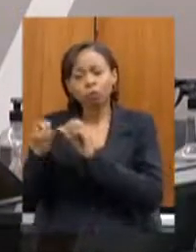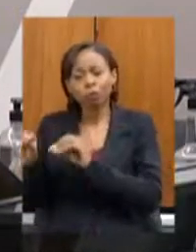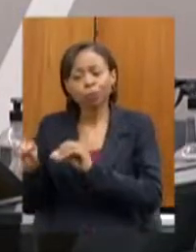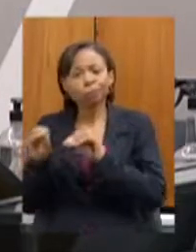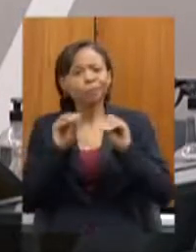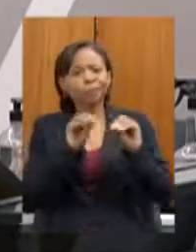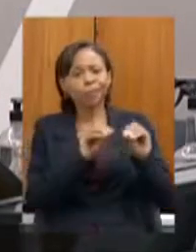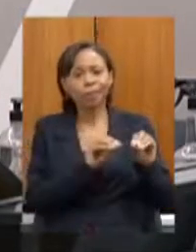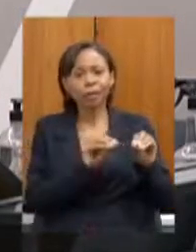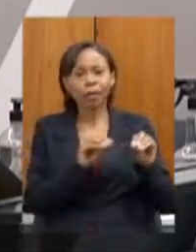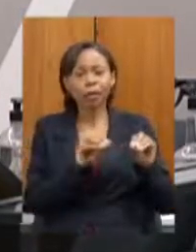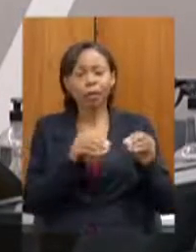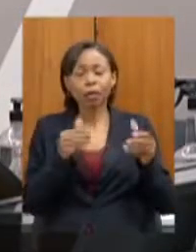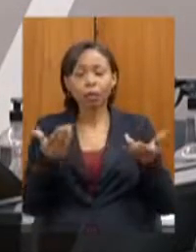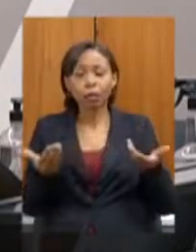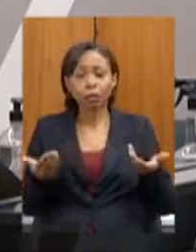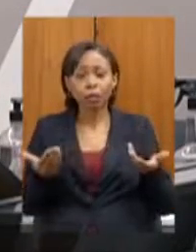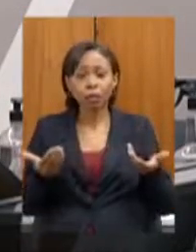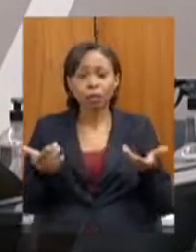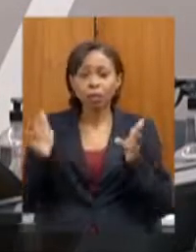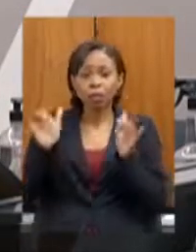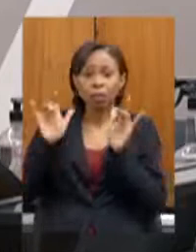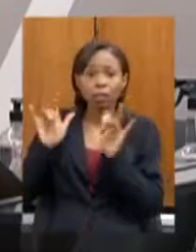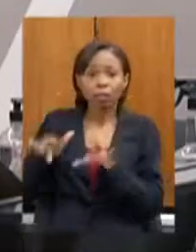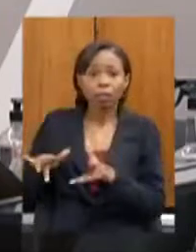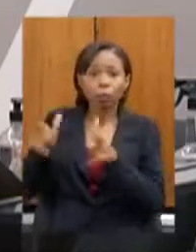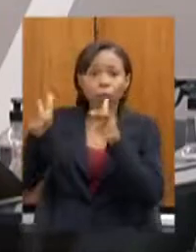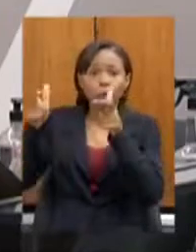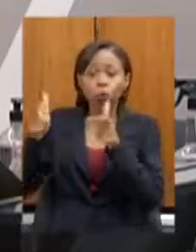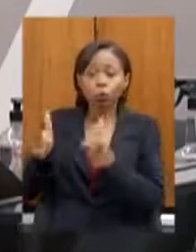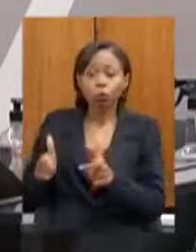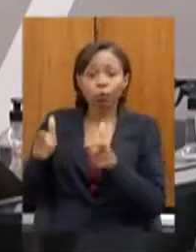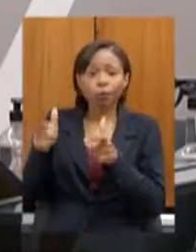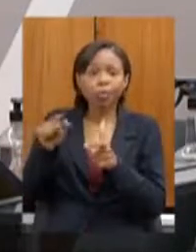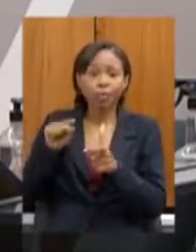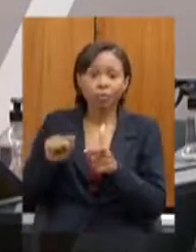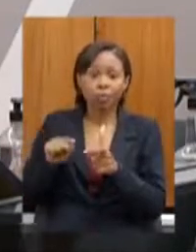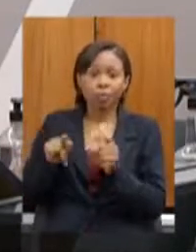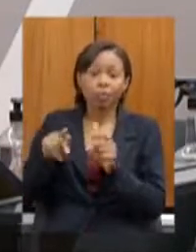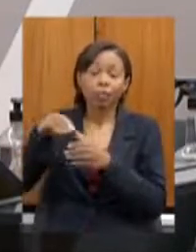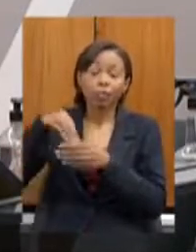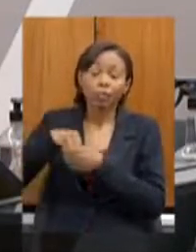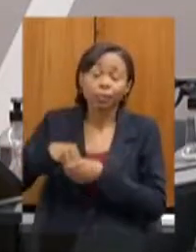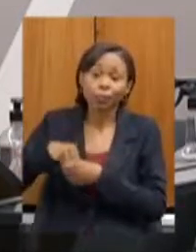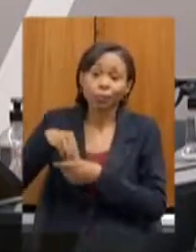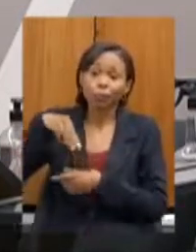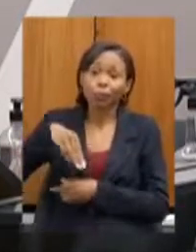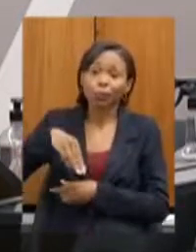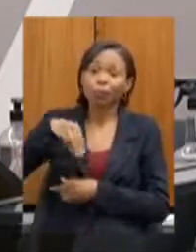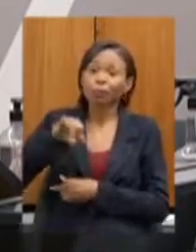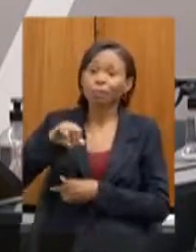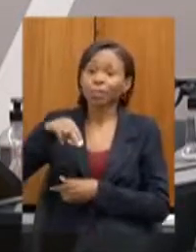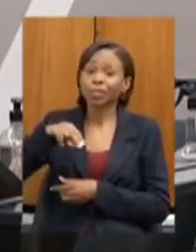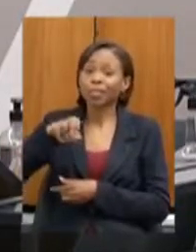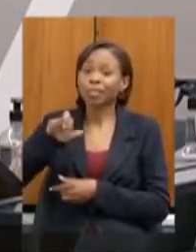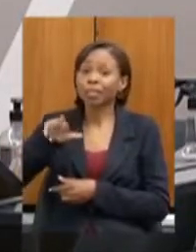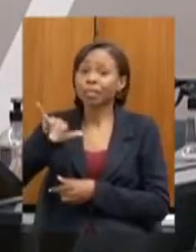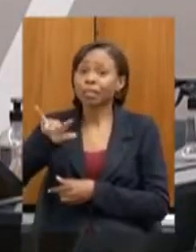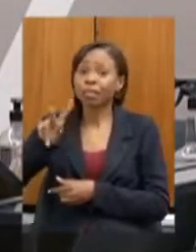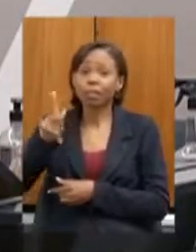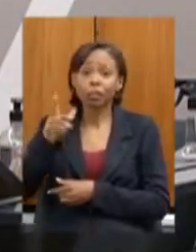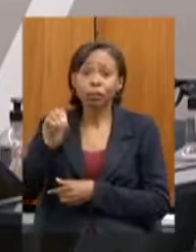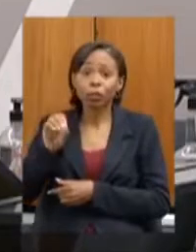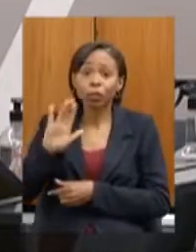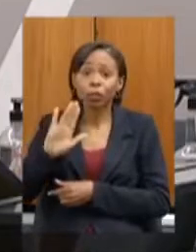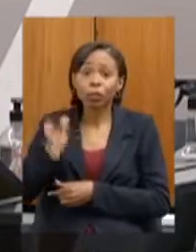abandonar aquilo que ocupam especificamente no Mineirinho há 40 anos quando aquele